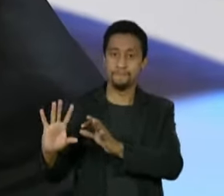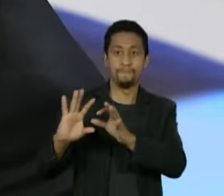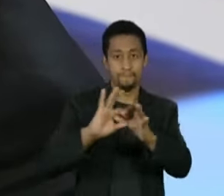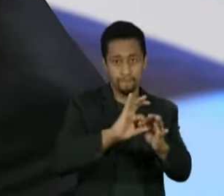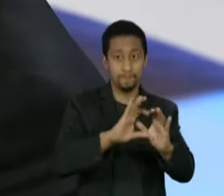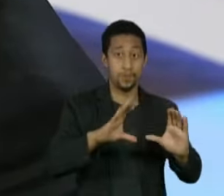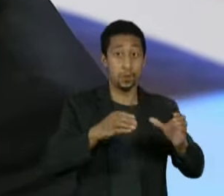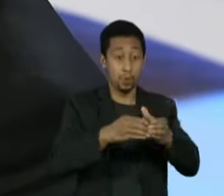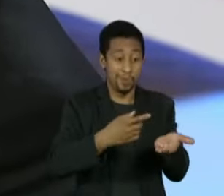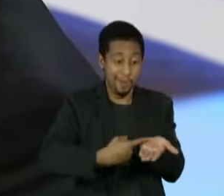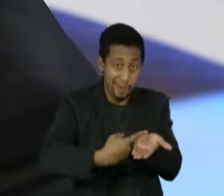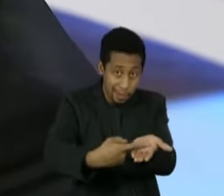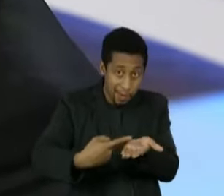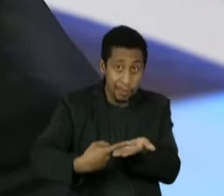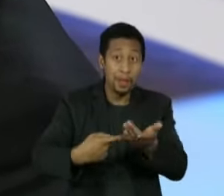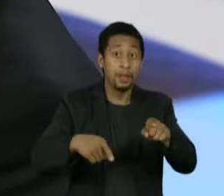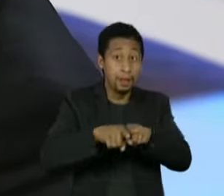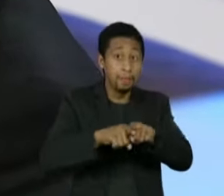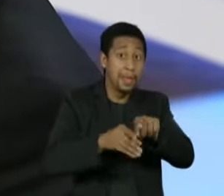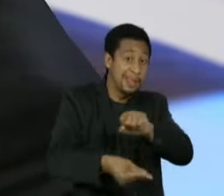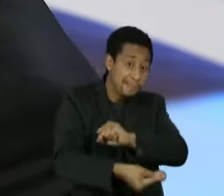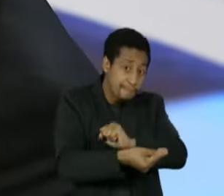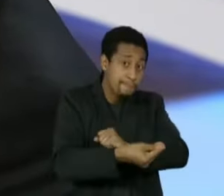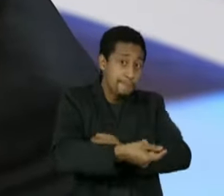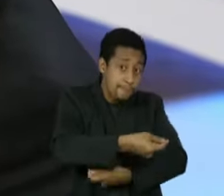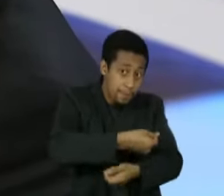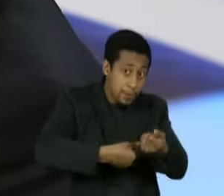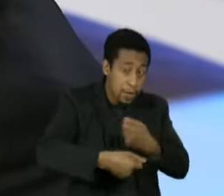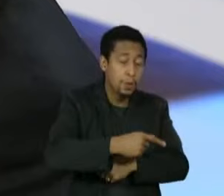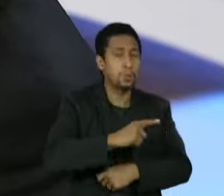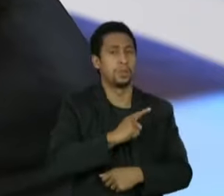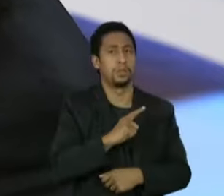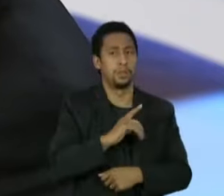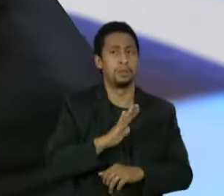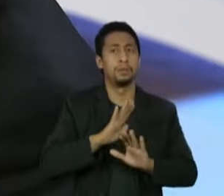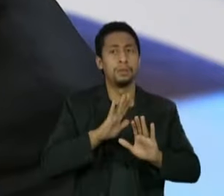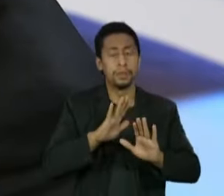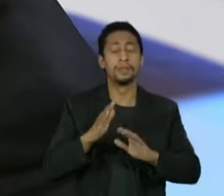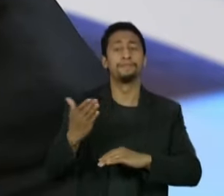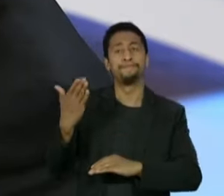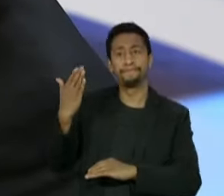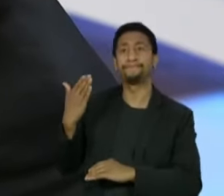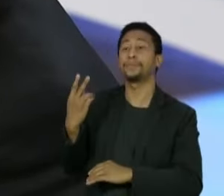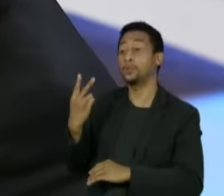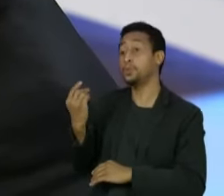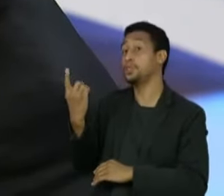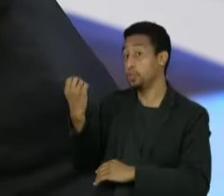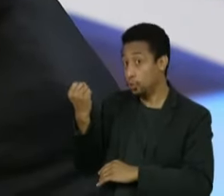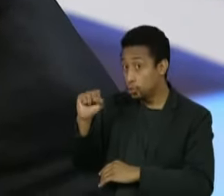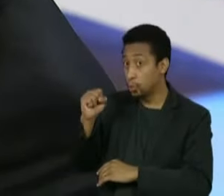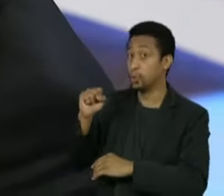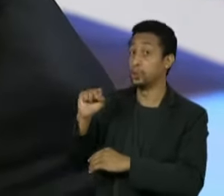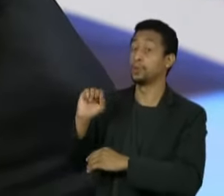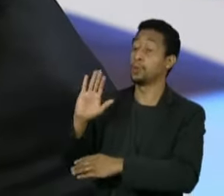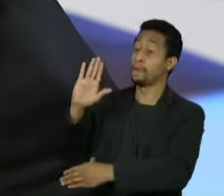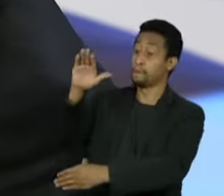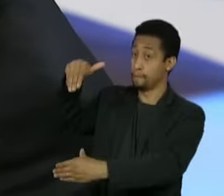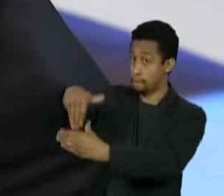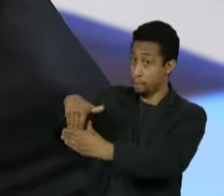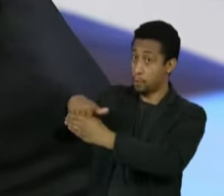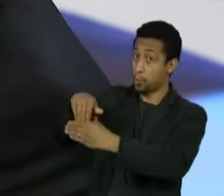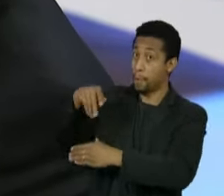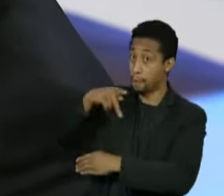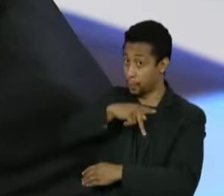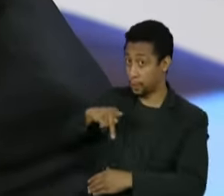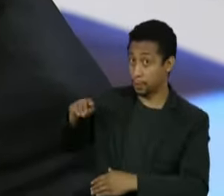com lavadores de dinheiro é muito clara. Marca muito você ter um governo que foi eleito em 2018 dizendo que ia combater a corrupção e que escolhe um